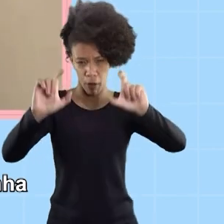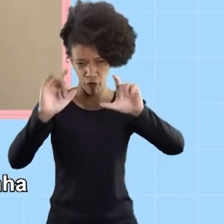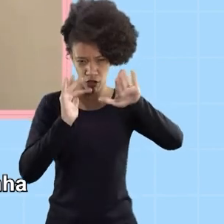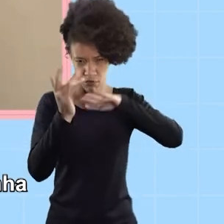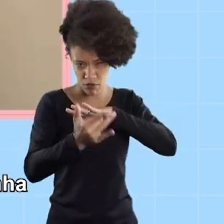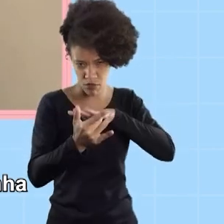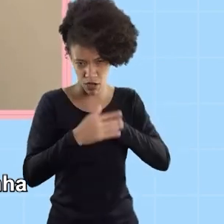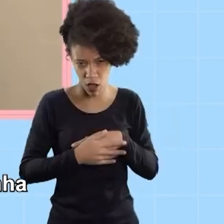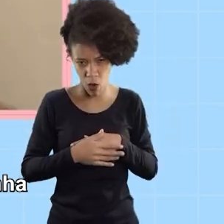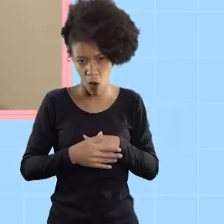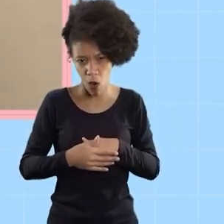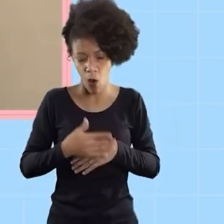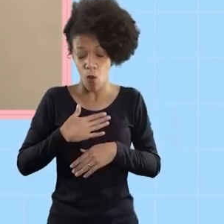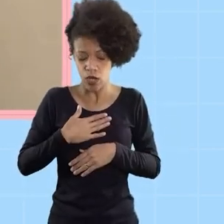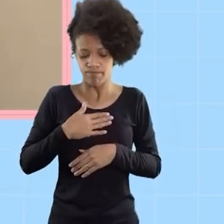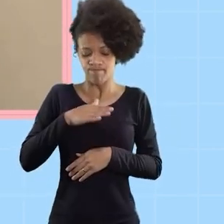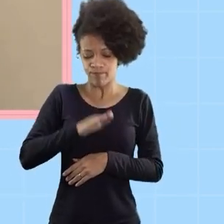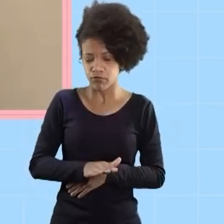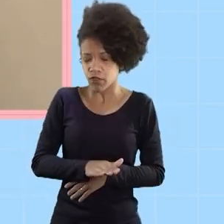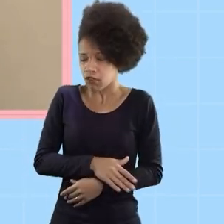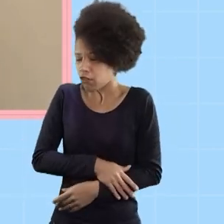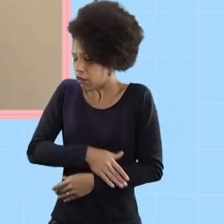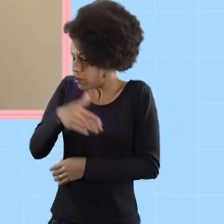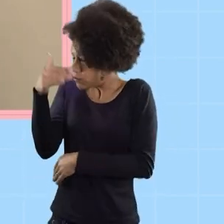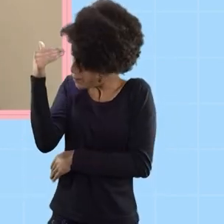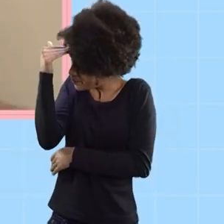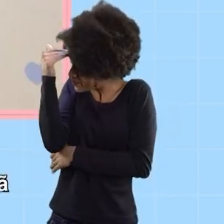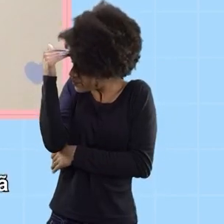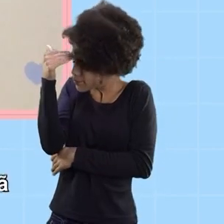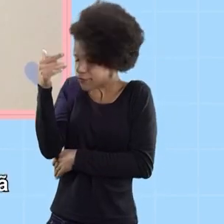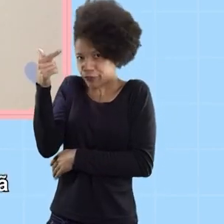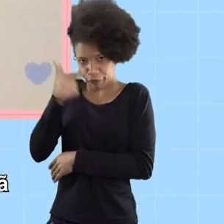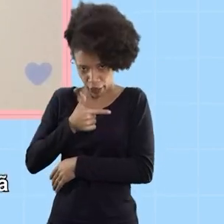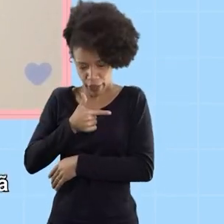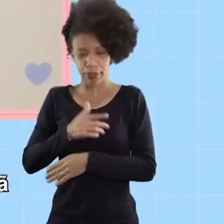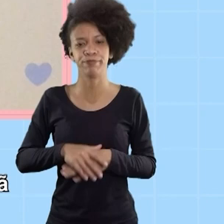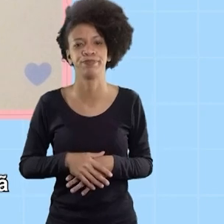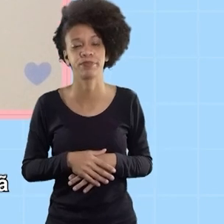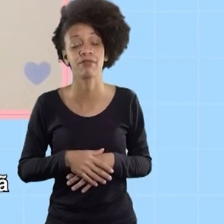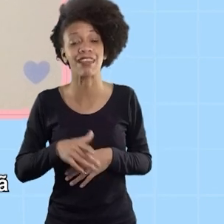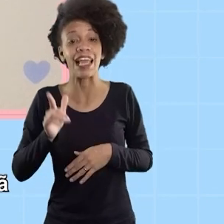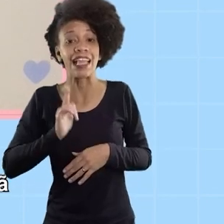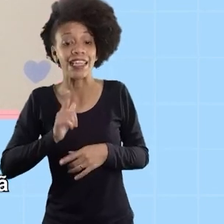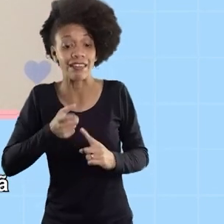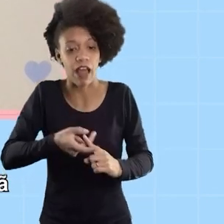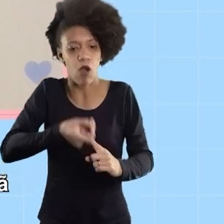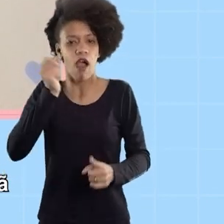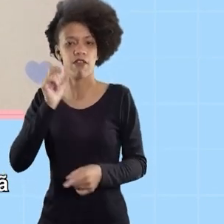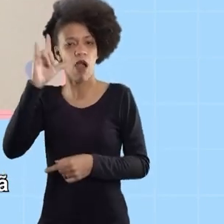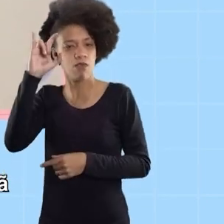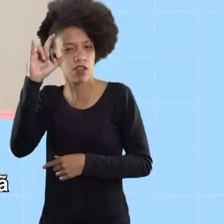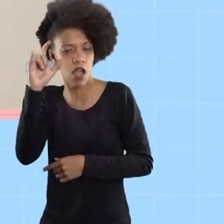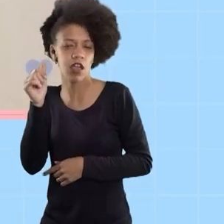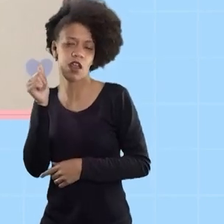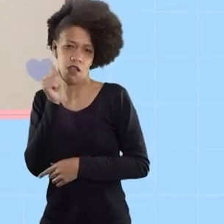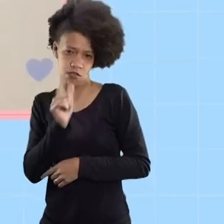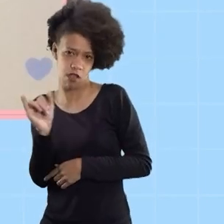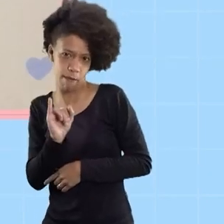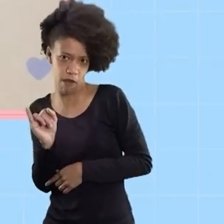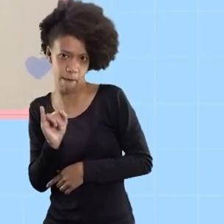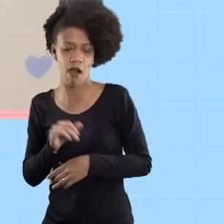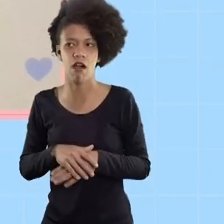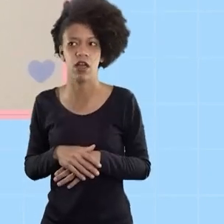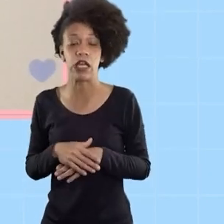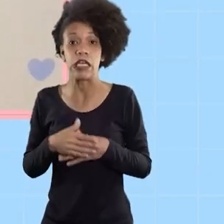uma foto minha quando eu era pequena horrível tentaram hackear o Instagram da minha irmã e